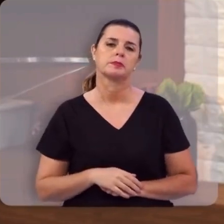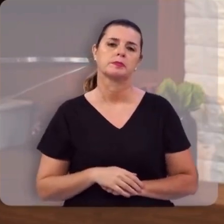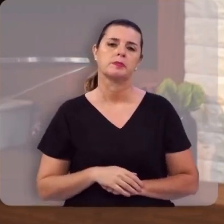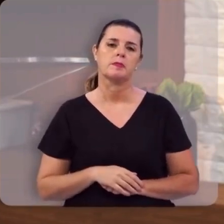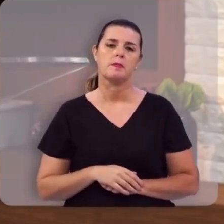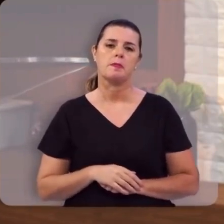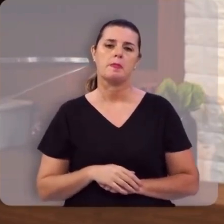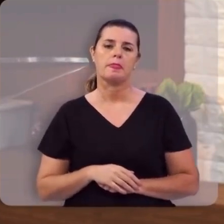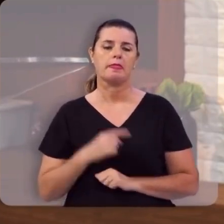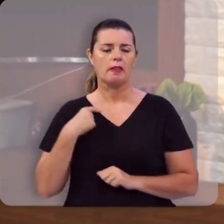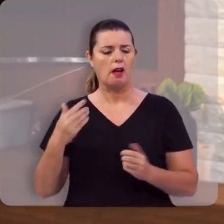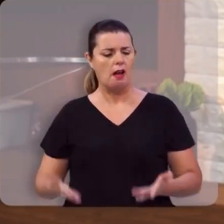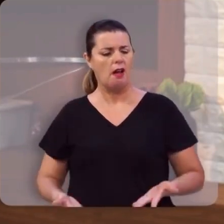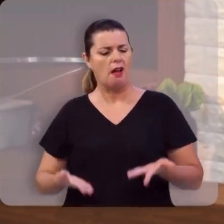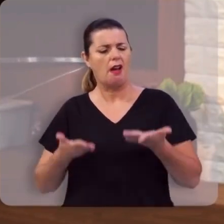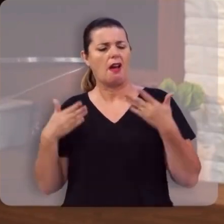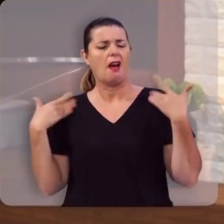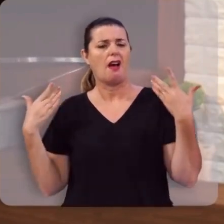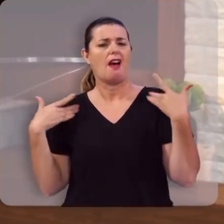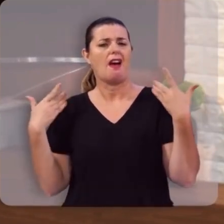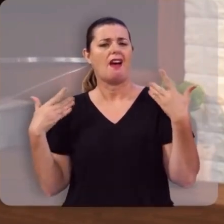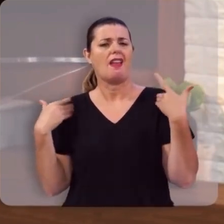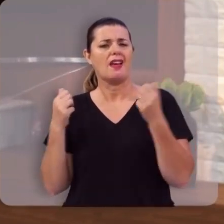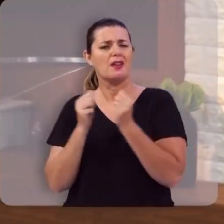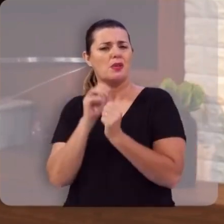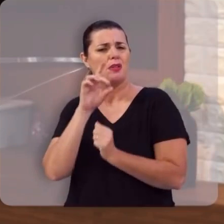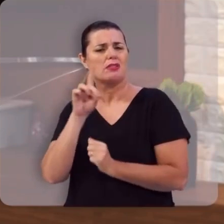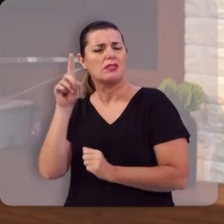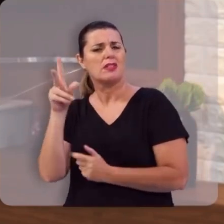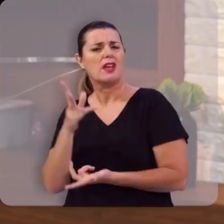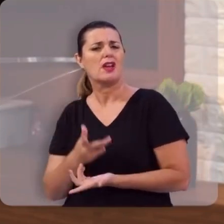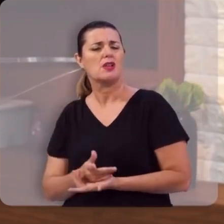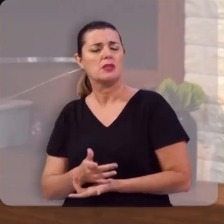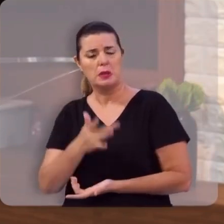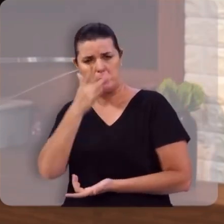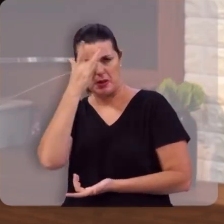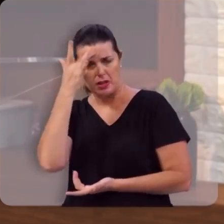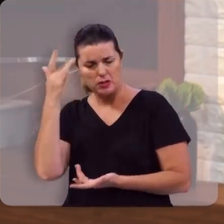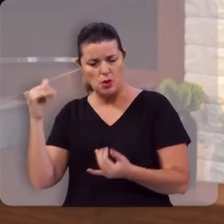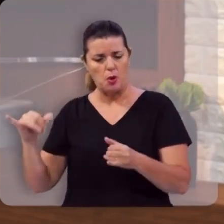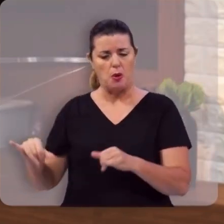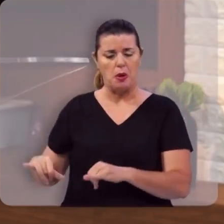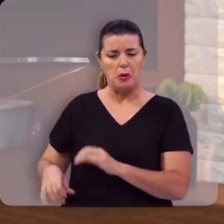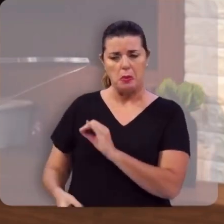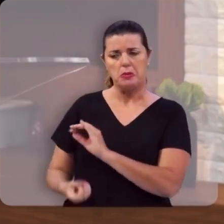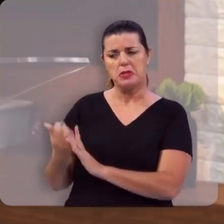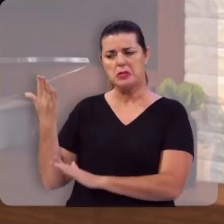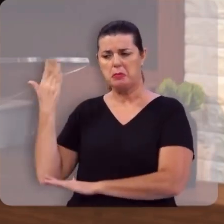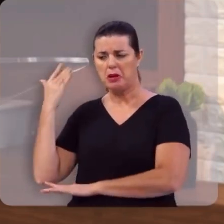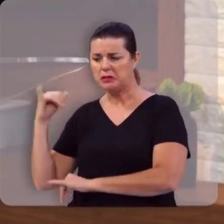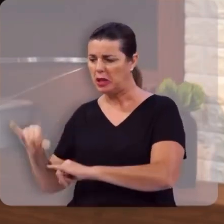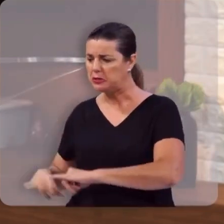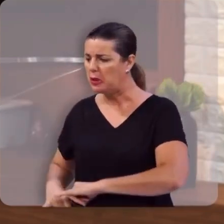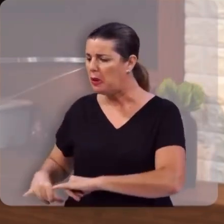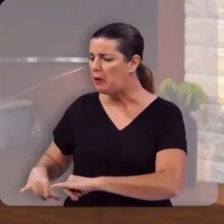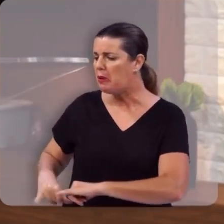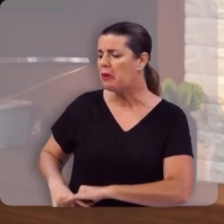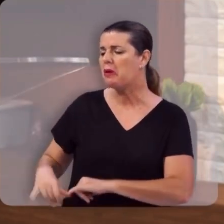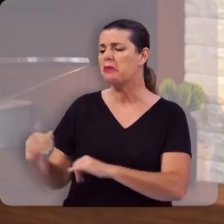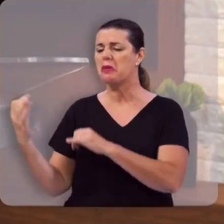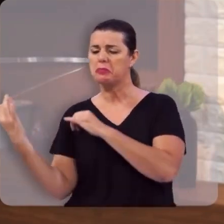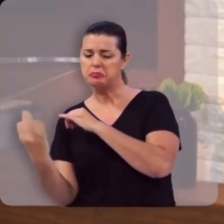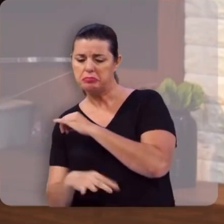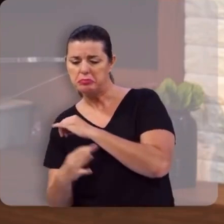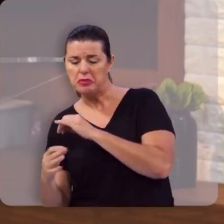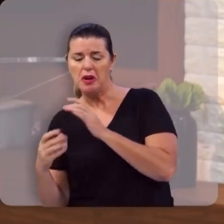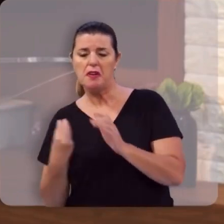você exulta em Deus como os mártires sofrendo agruras torturas tendo